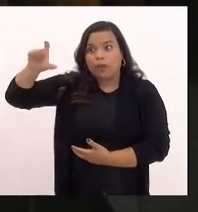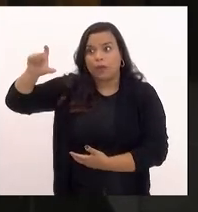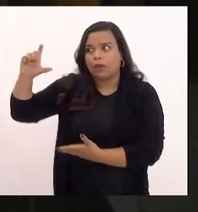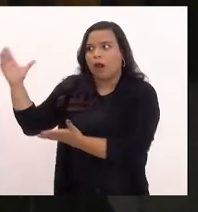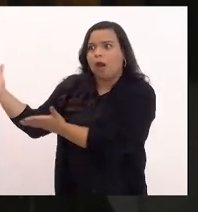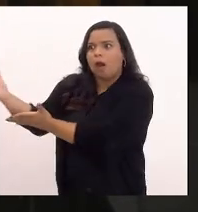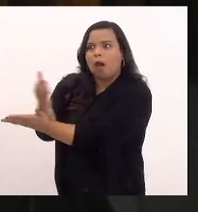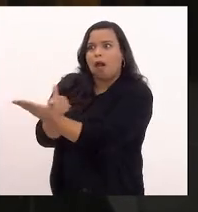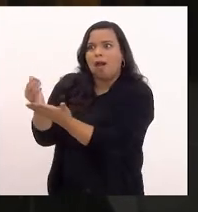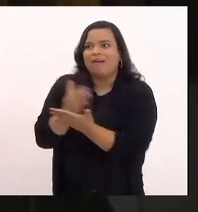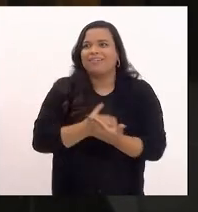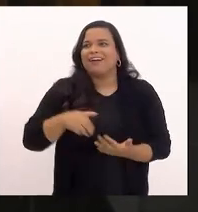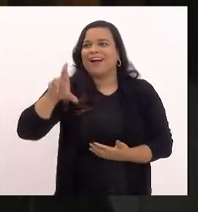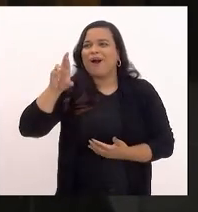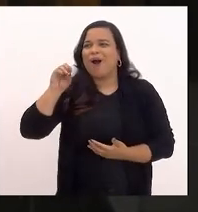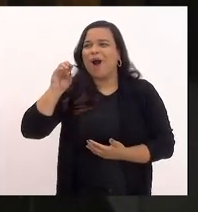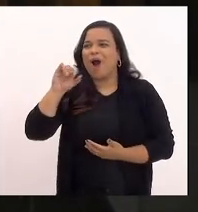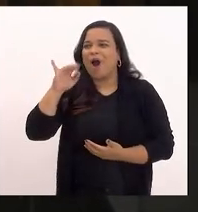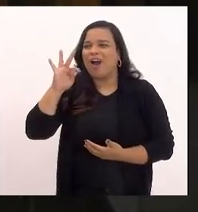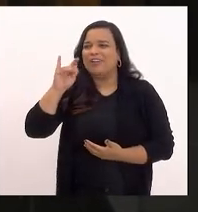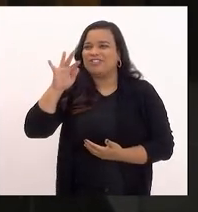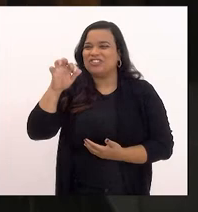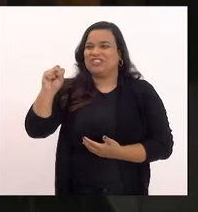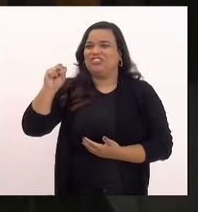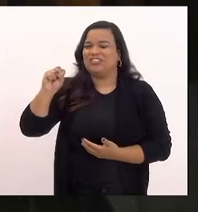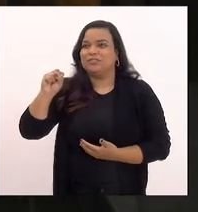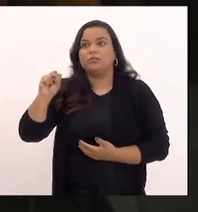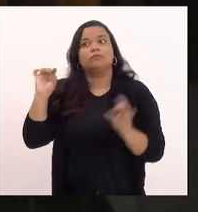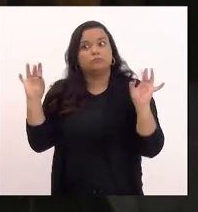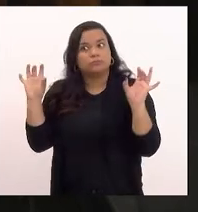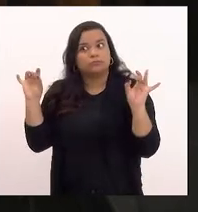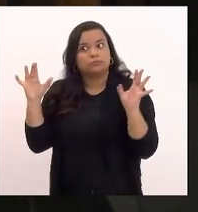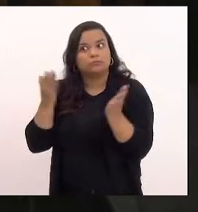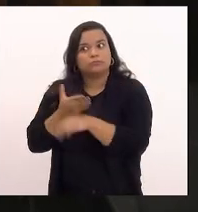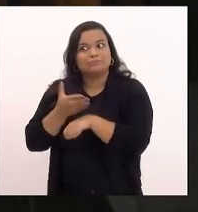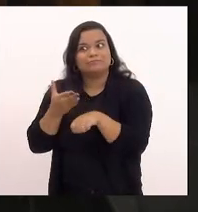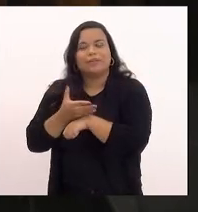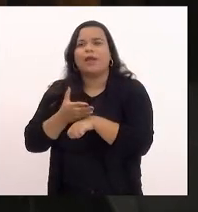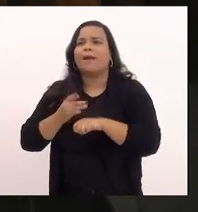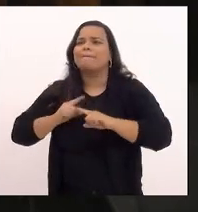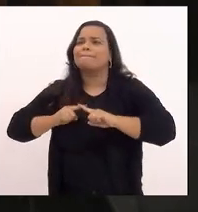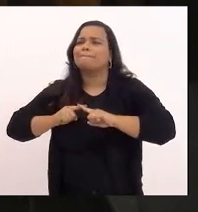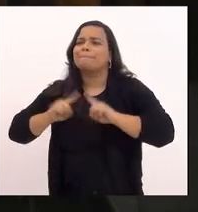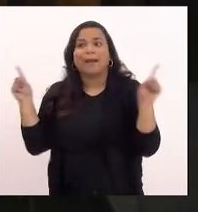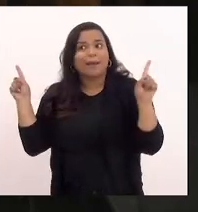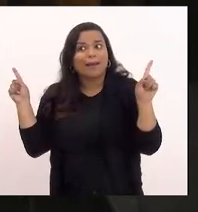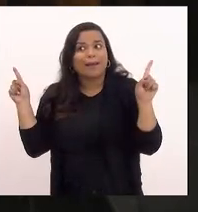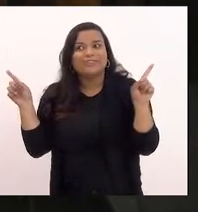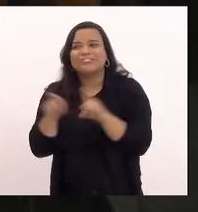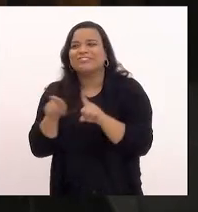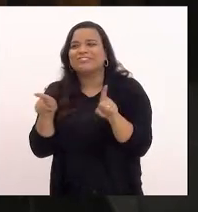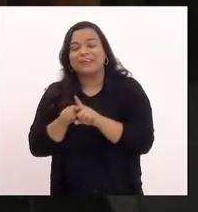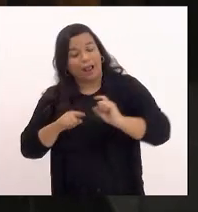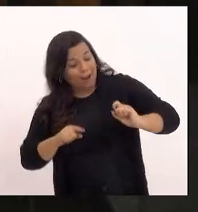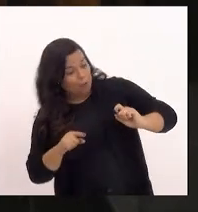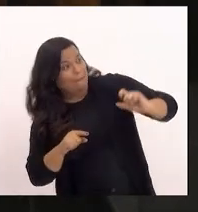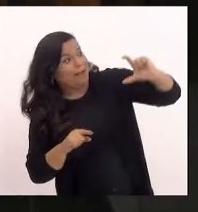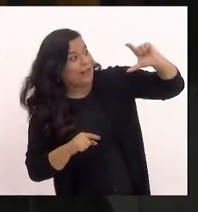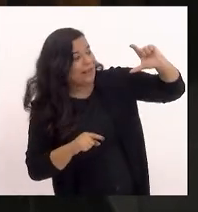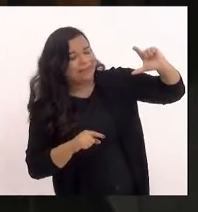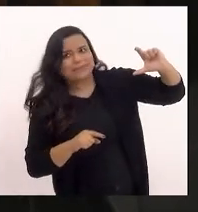mas em contrapartida deputado ele ao marco ele aumenta os custos dos